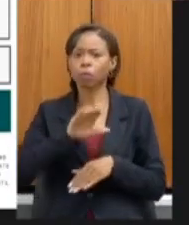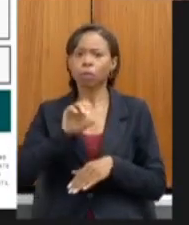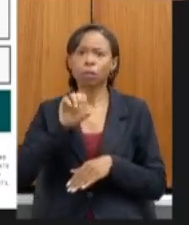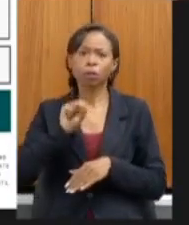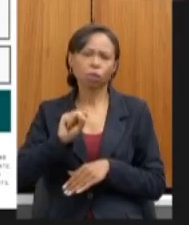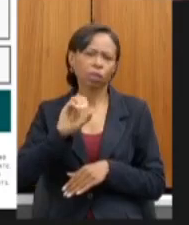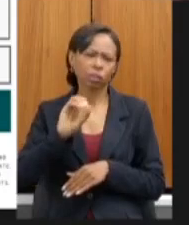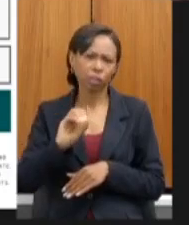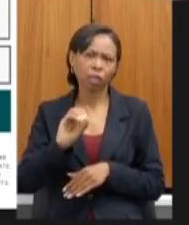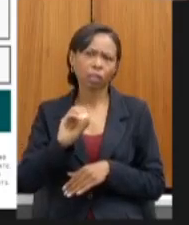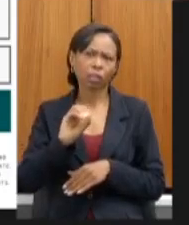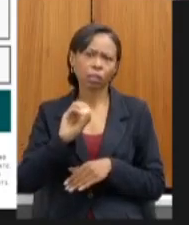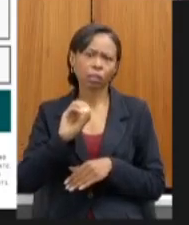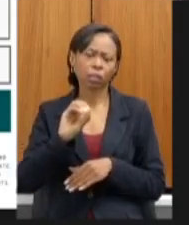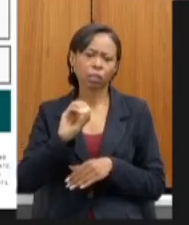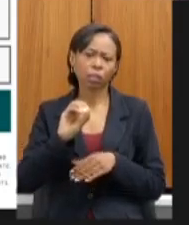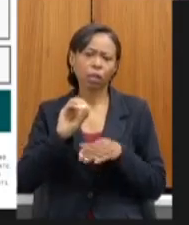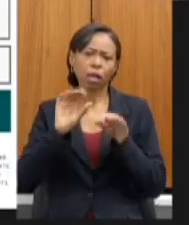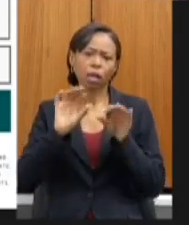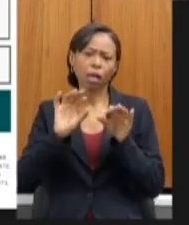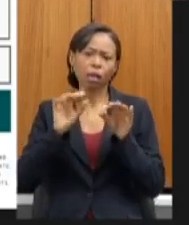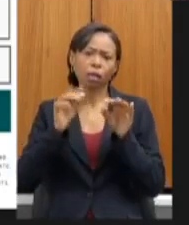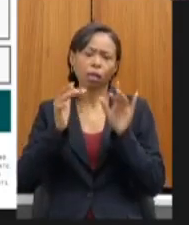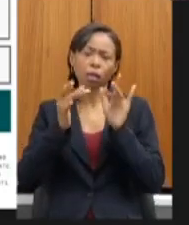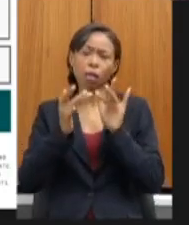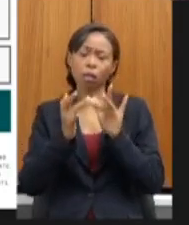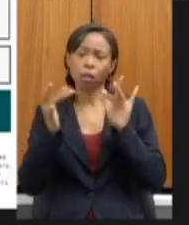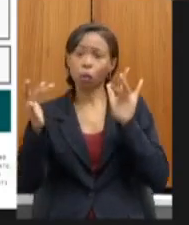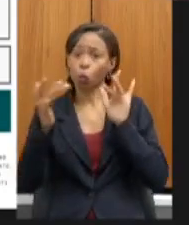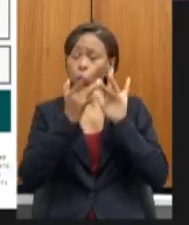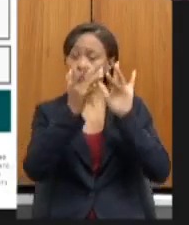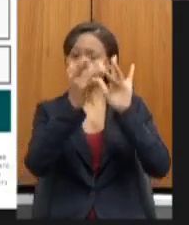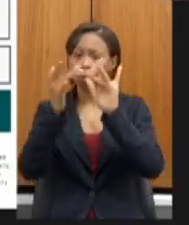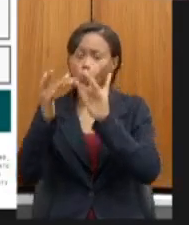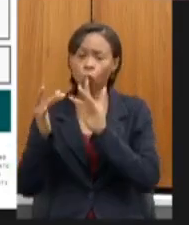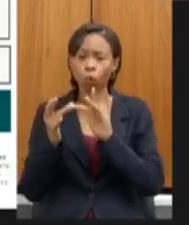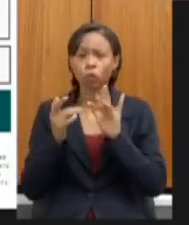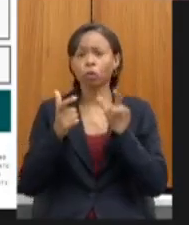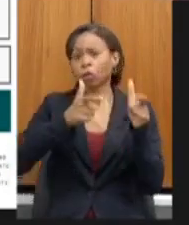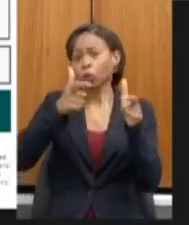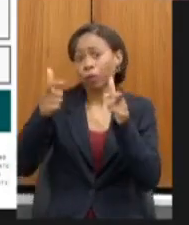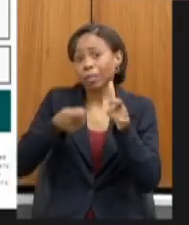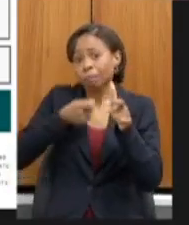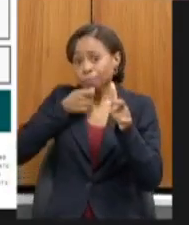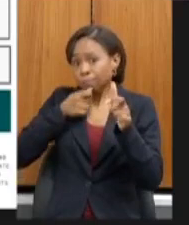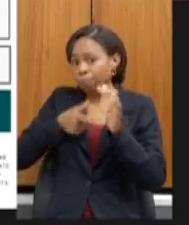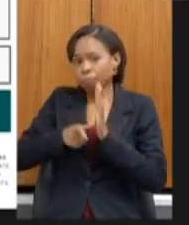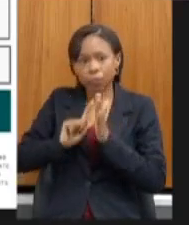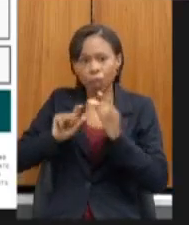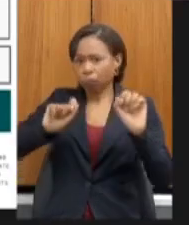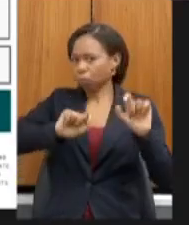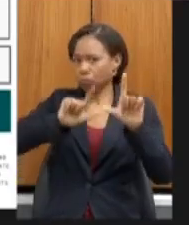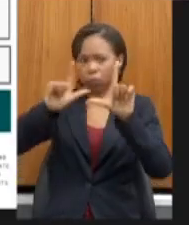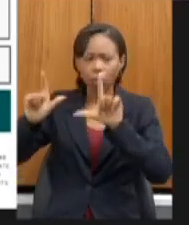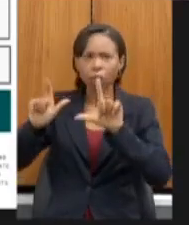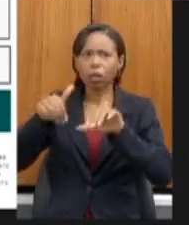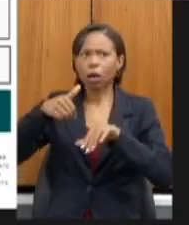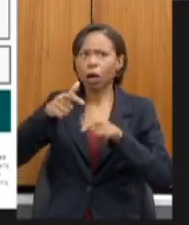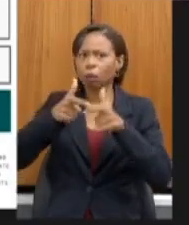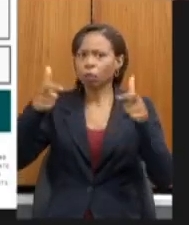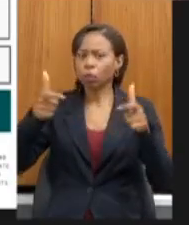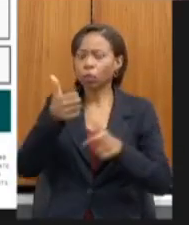em municípios que ainda não contavam com a transmissão da rede minas tivemos aí um aumento de 169 mil